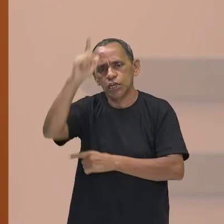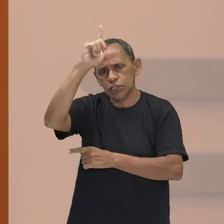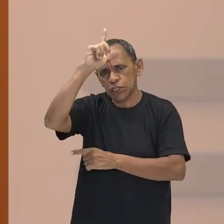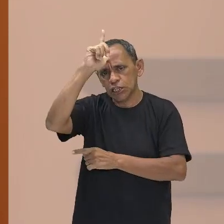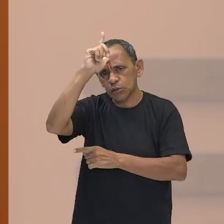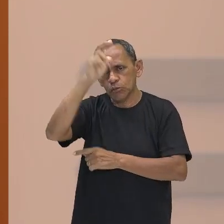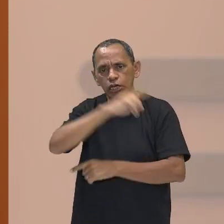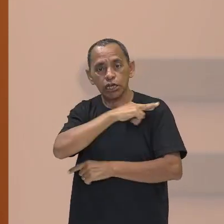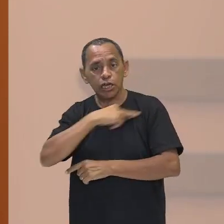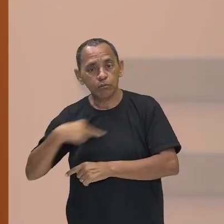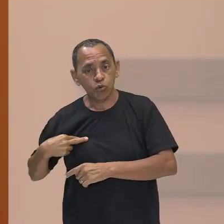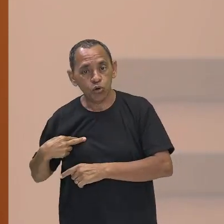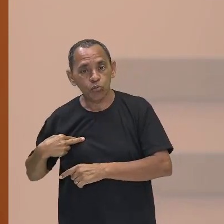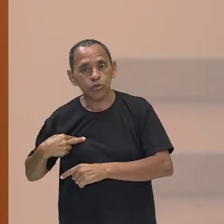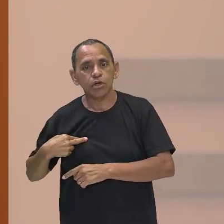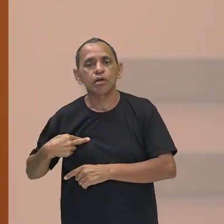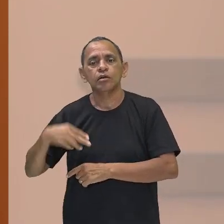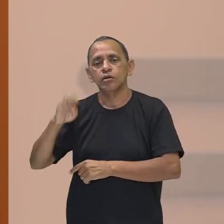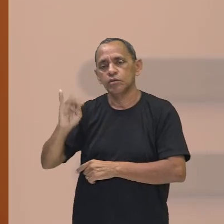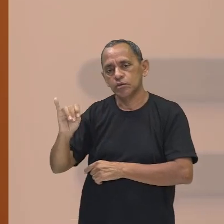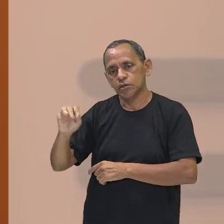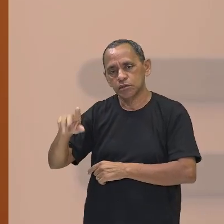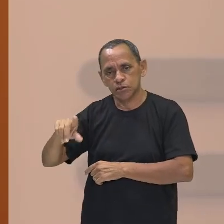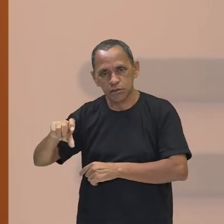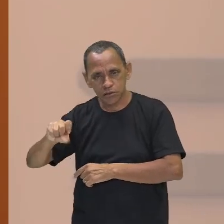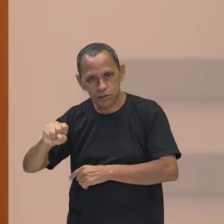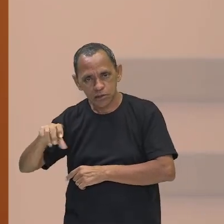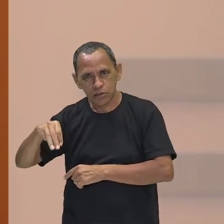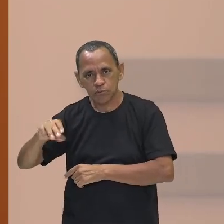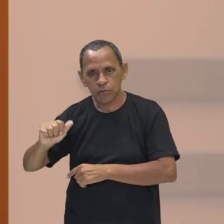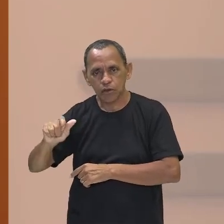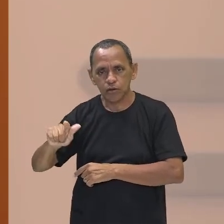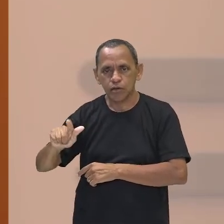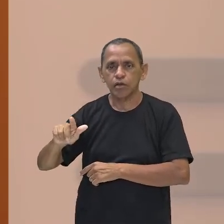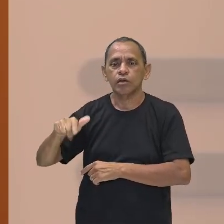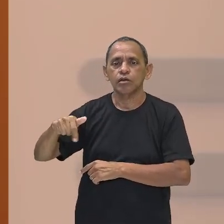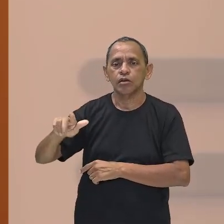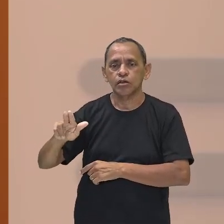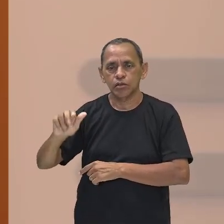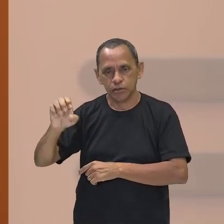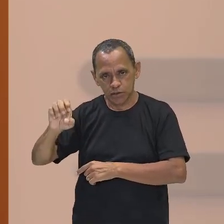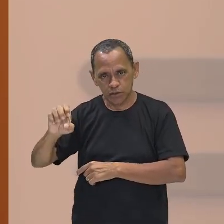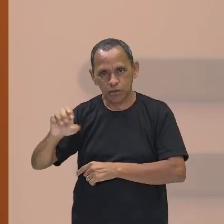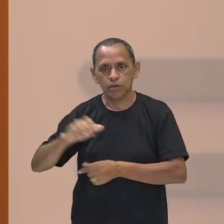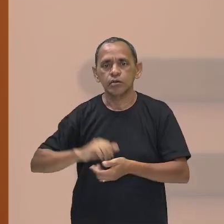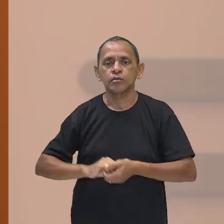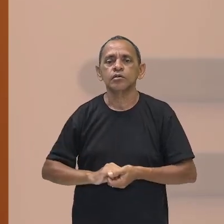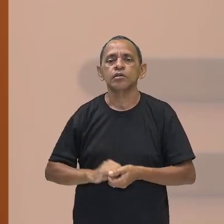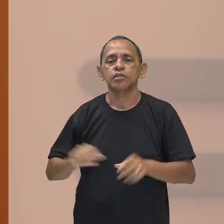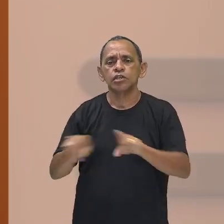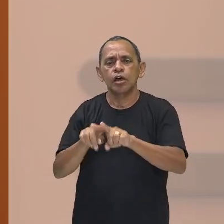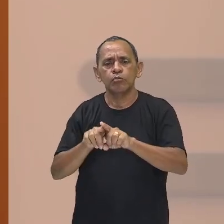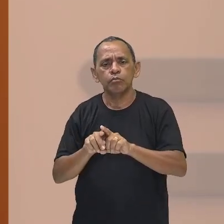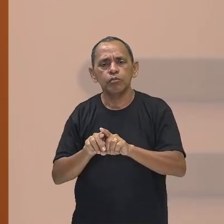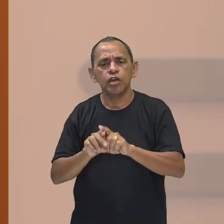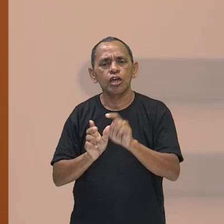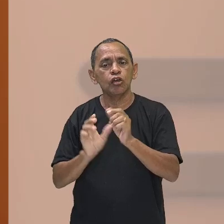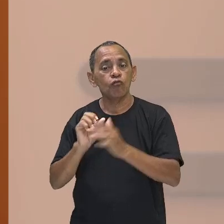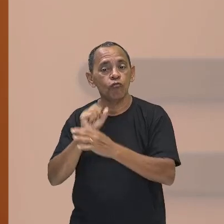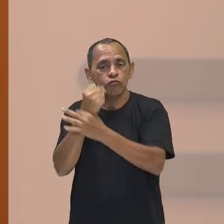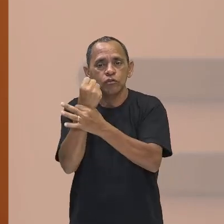República de Bismarck, que vai fundamentar, que vai trazer um fortalecimento para o processo de